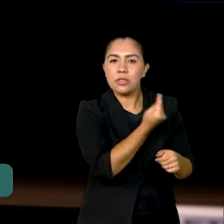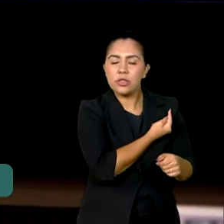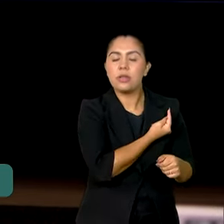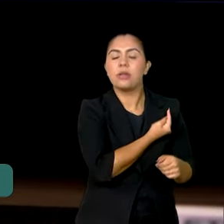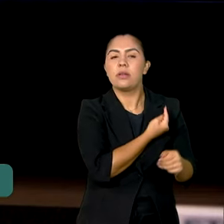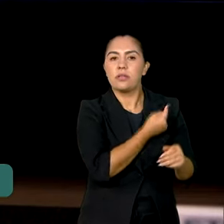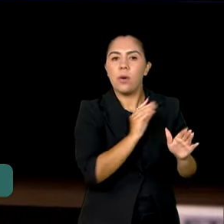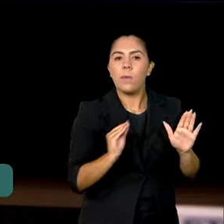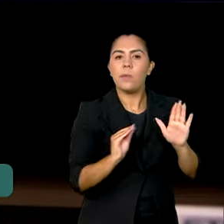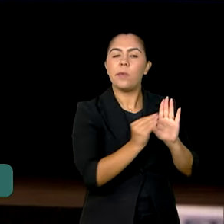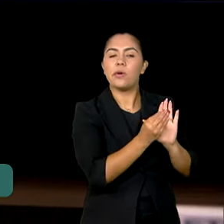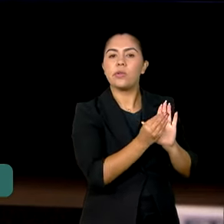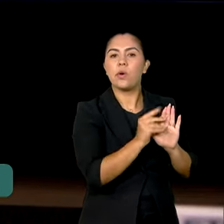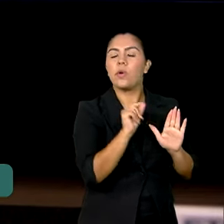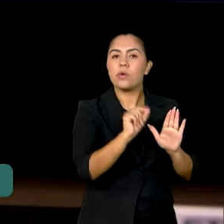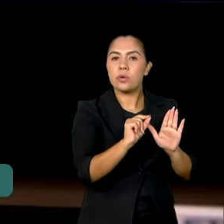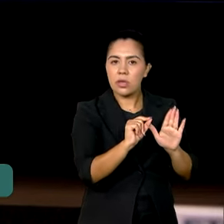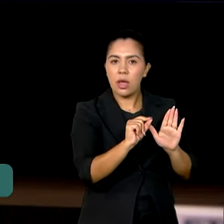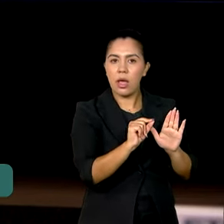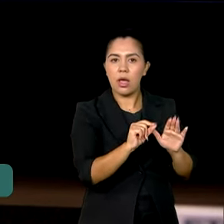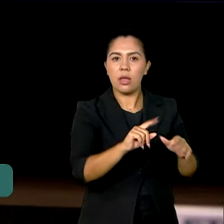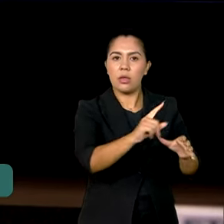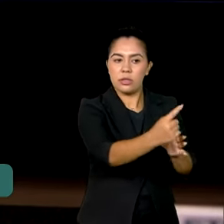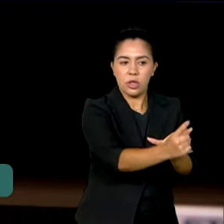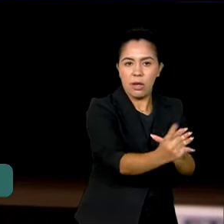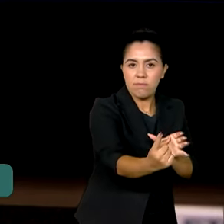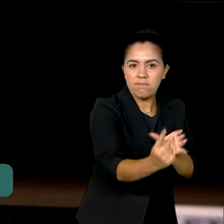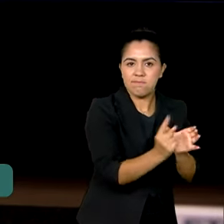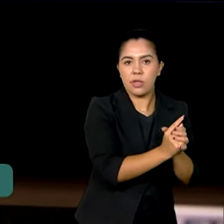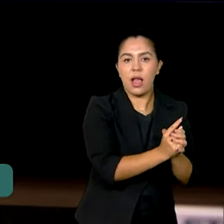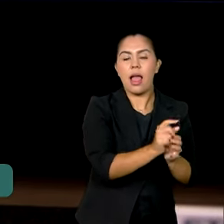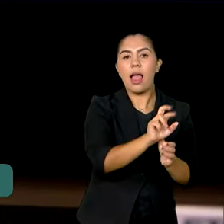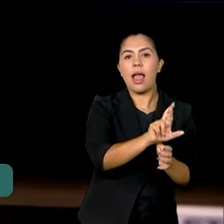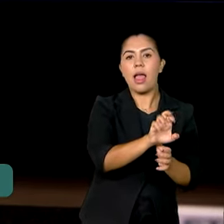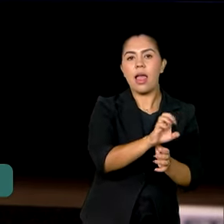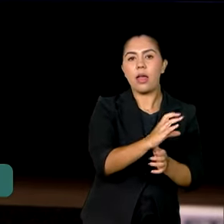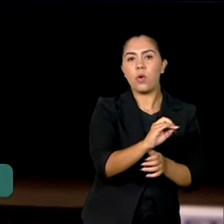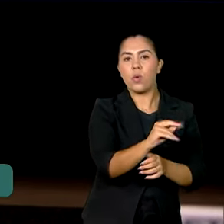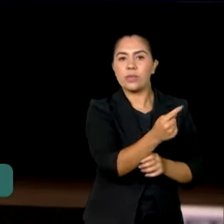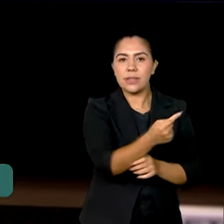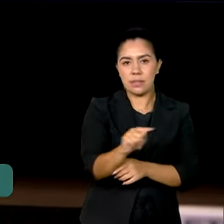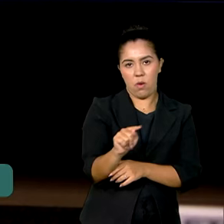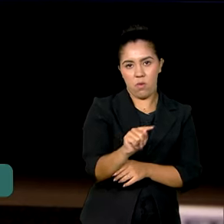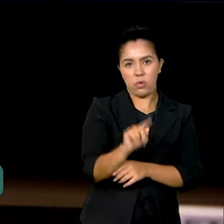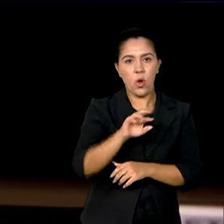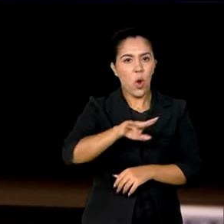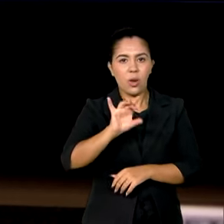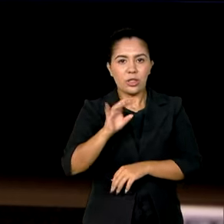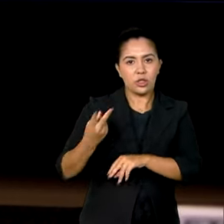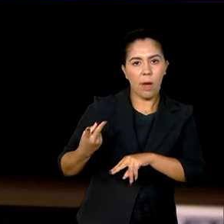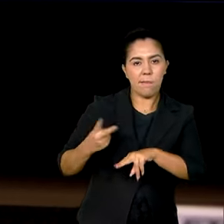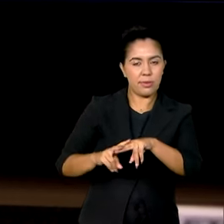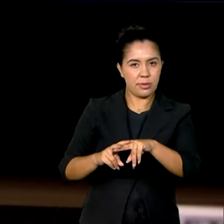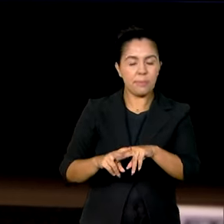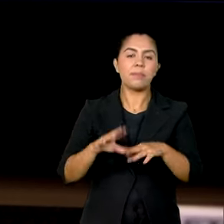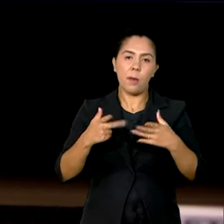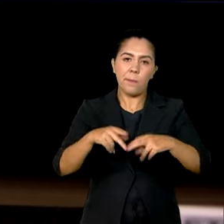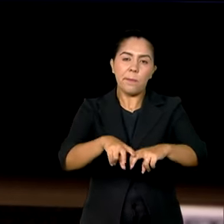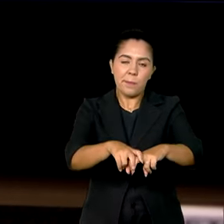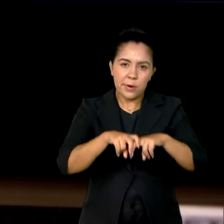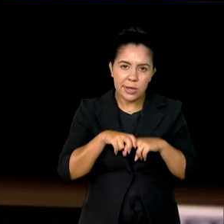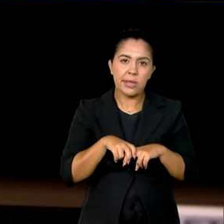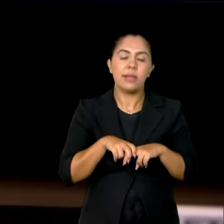o regime de reclusão, e não só de detenção. O regime, portanto,